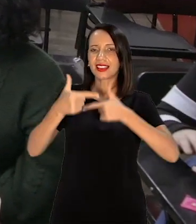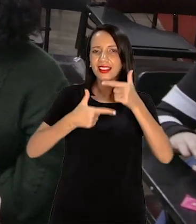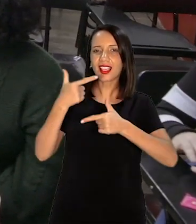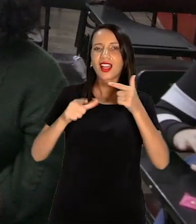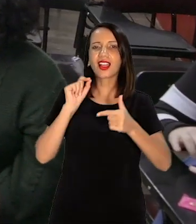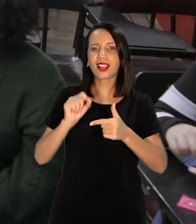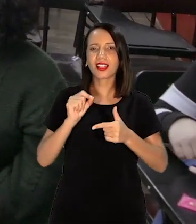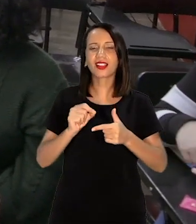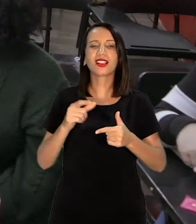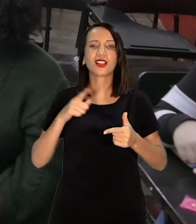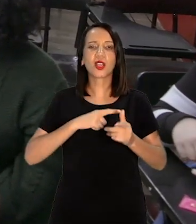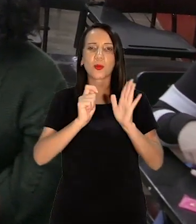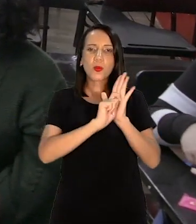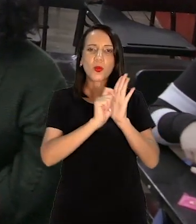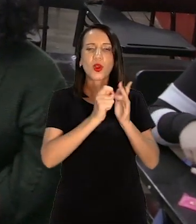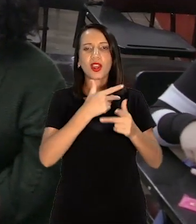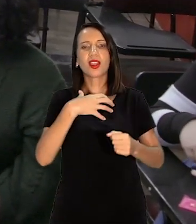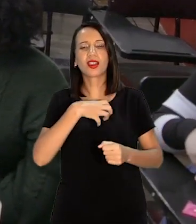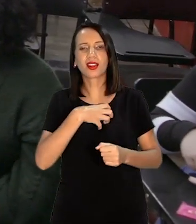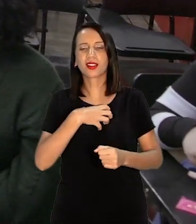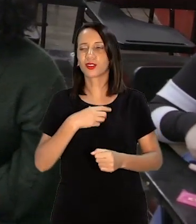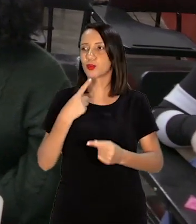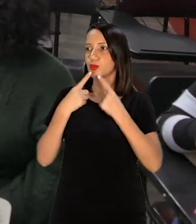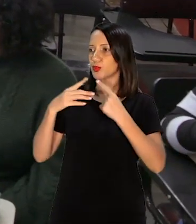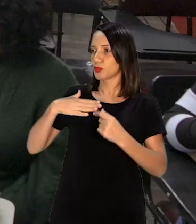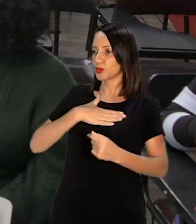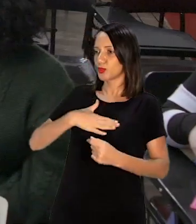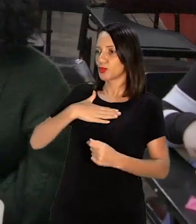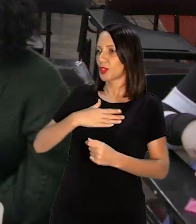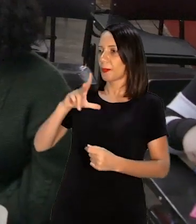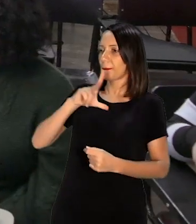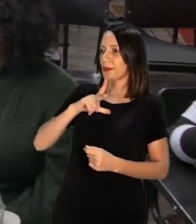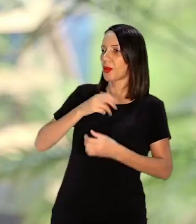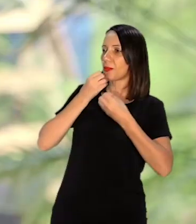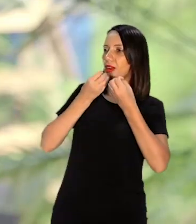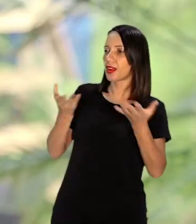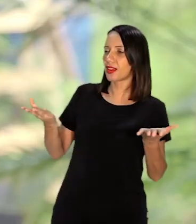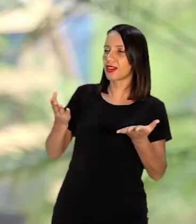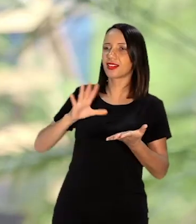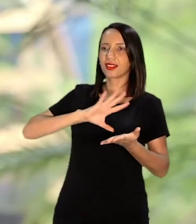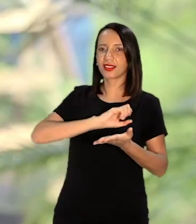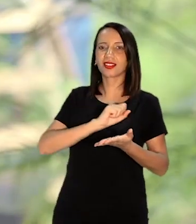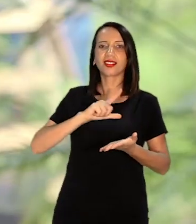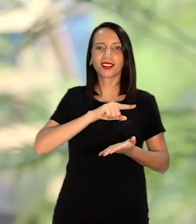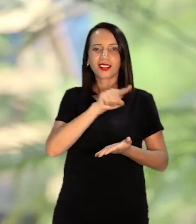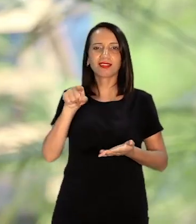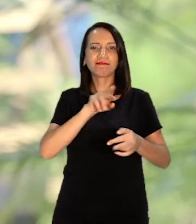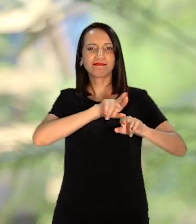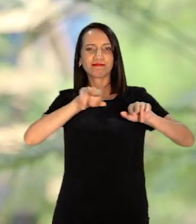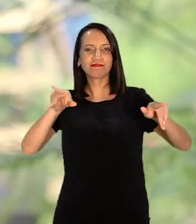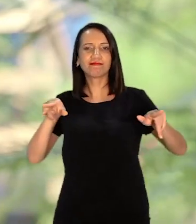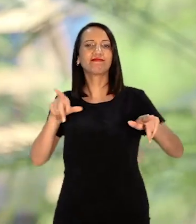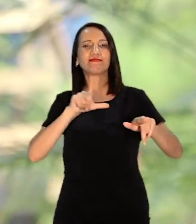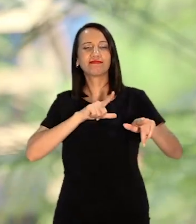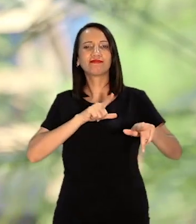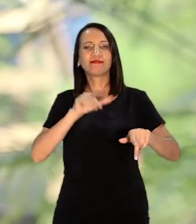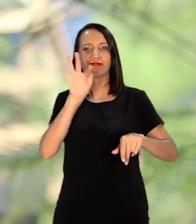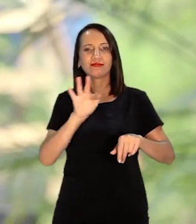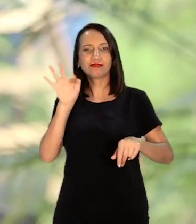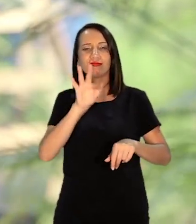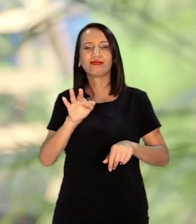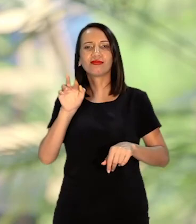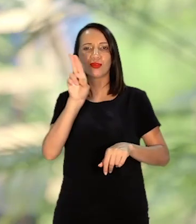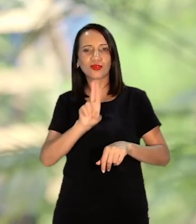falaram do... A sua questão pessoal Foi uma coisa muito pessoal mesmo Essas universidades no Brasil Que são as melhores As públicas